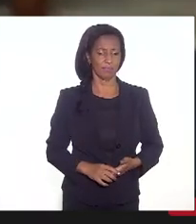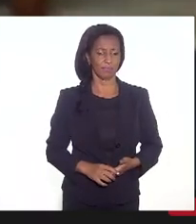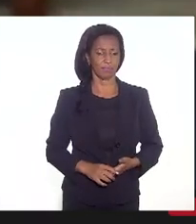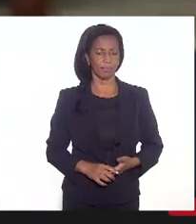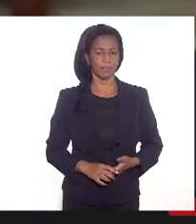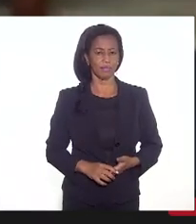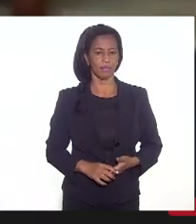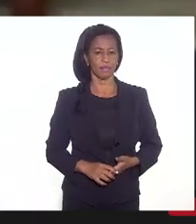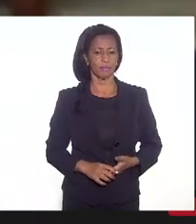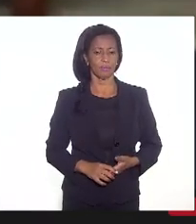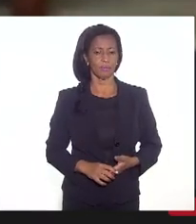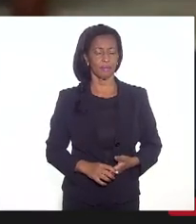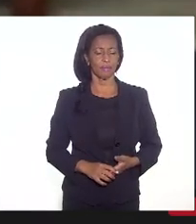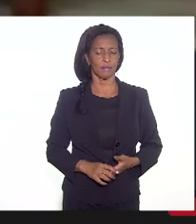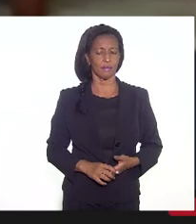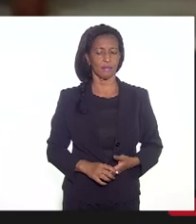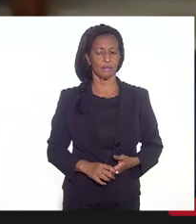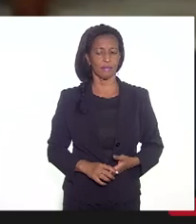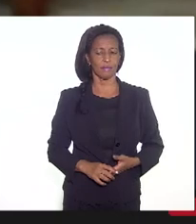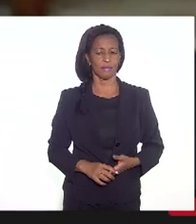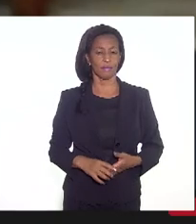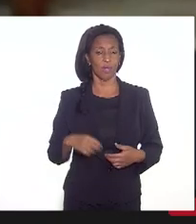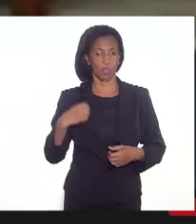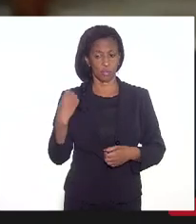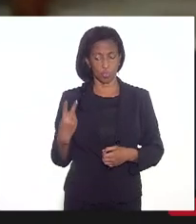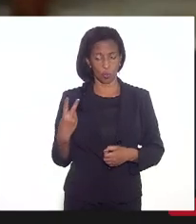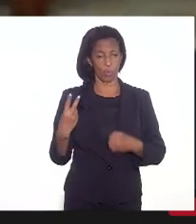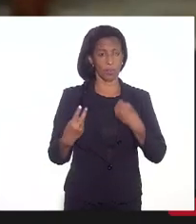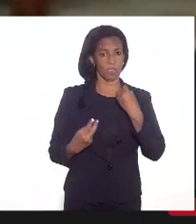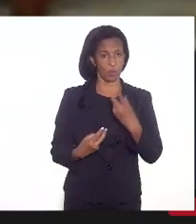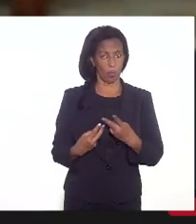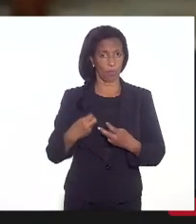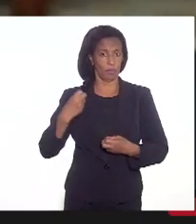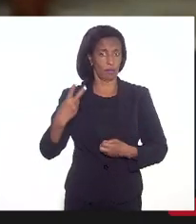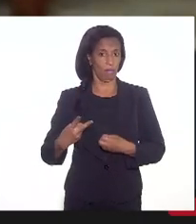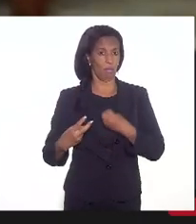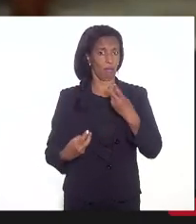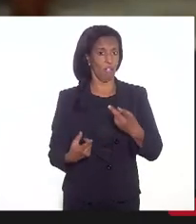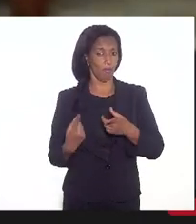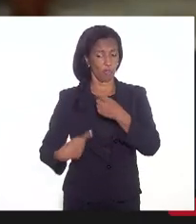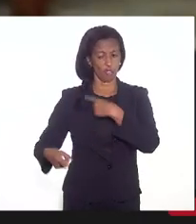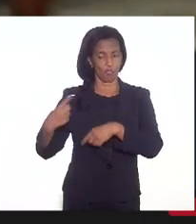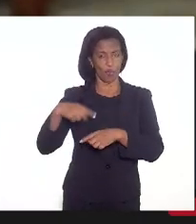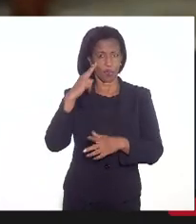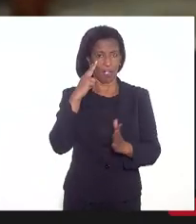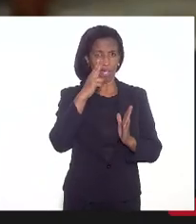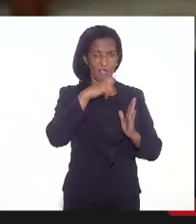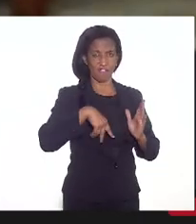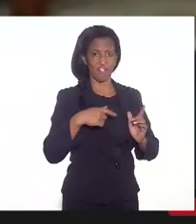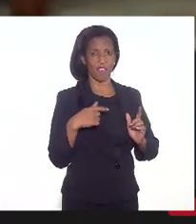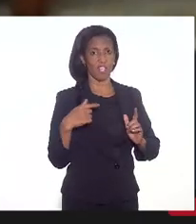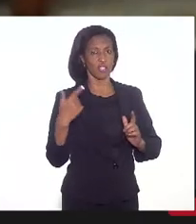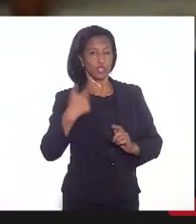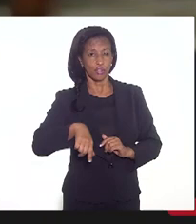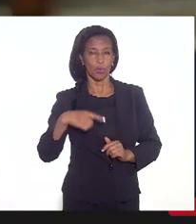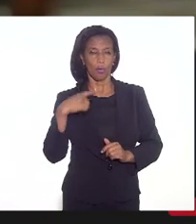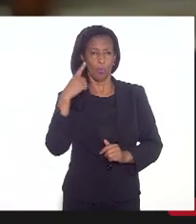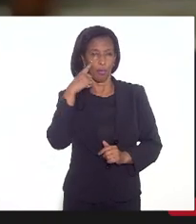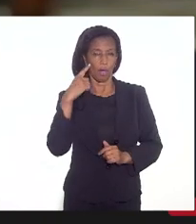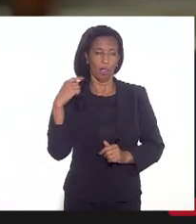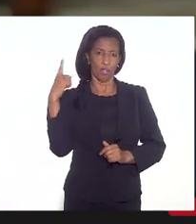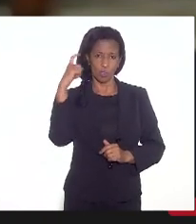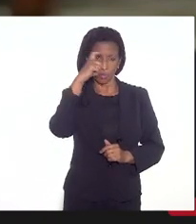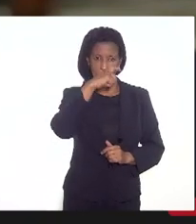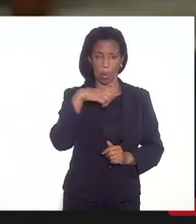extensão prevista, dois em dois anos a gente pode rever as coisas, inclusive, para sentir as dificuldades ou novas